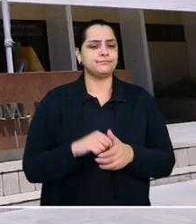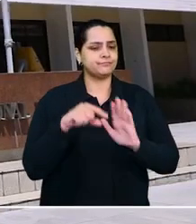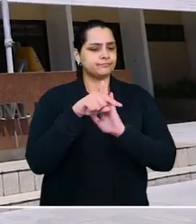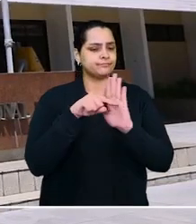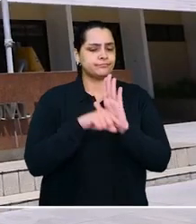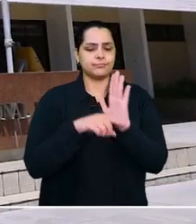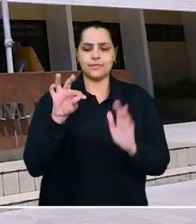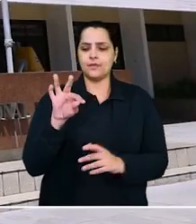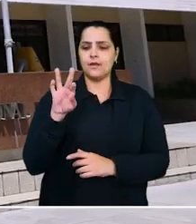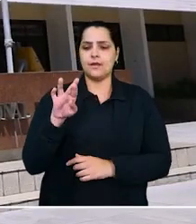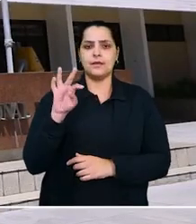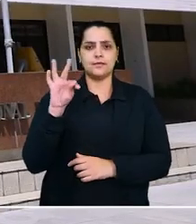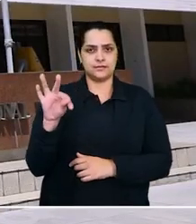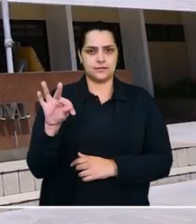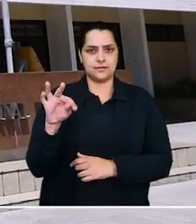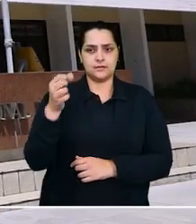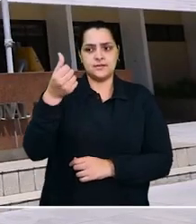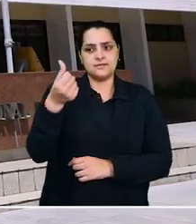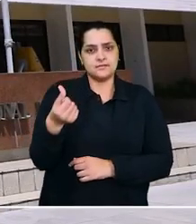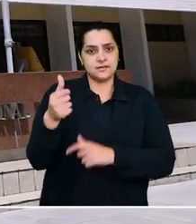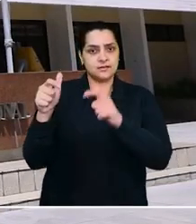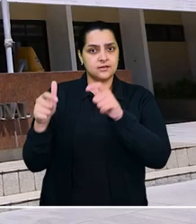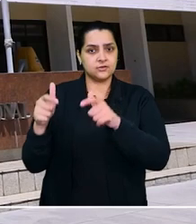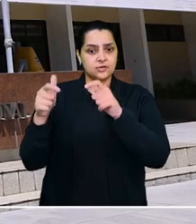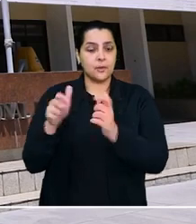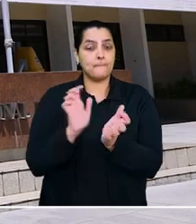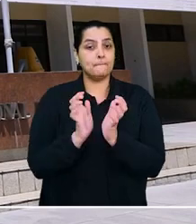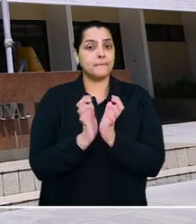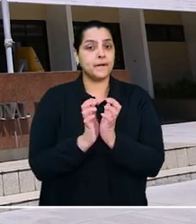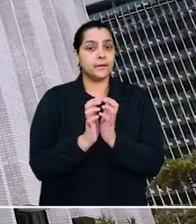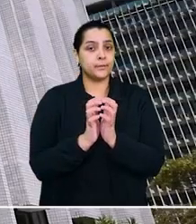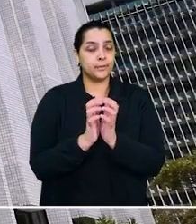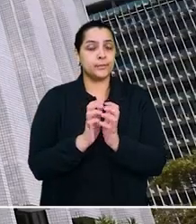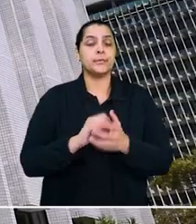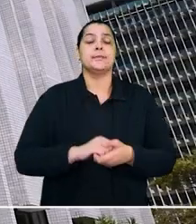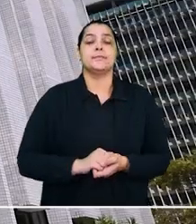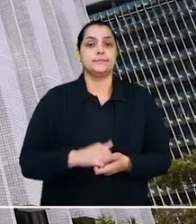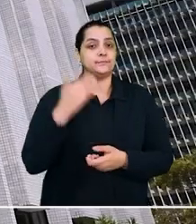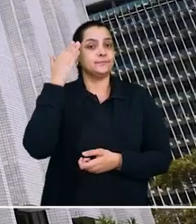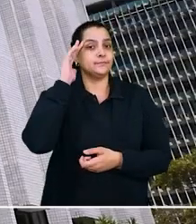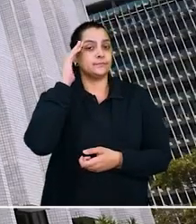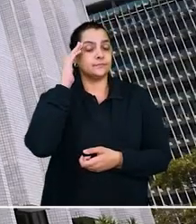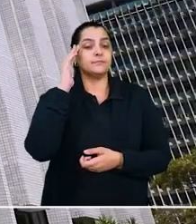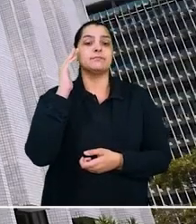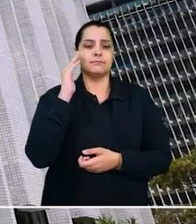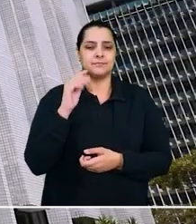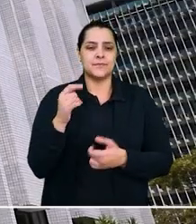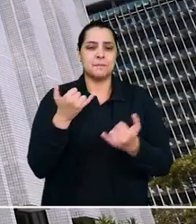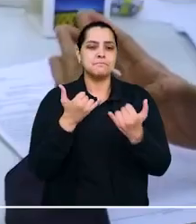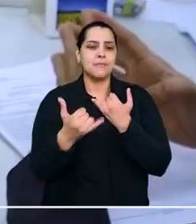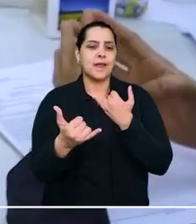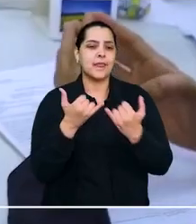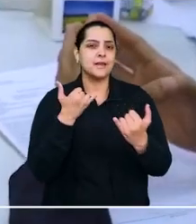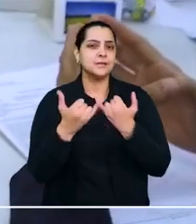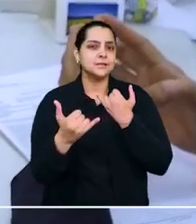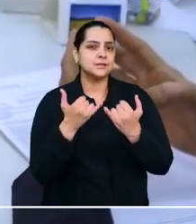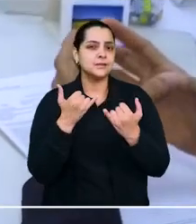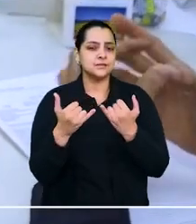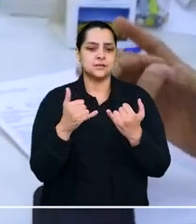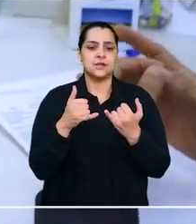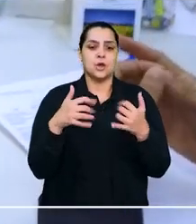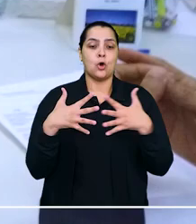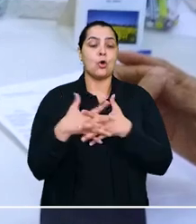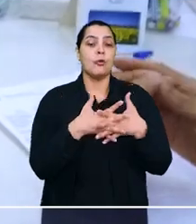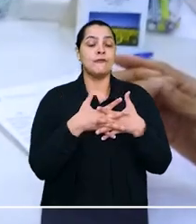analisar o caso, Tribunal Regional do Trabalho da 6ª região em Pernambuco entendeu que houve lide simulada, que ocorre